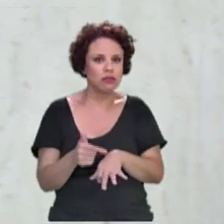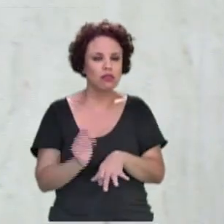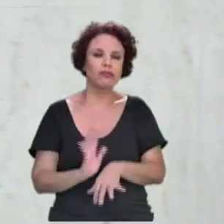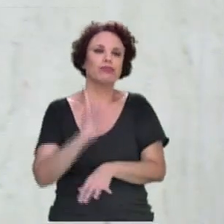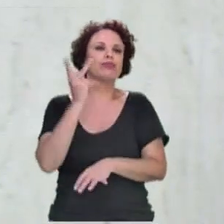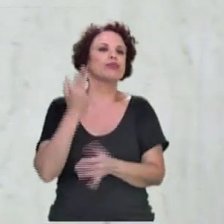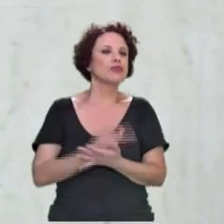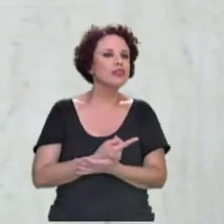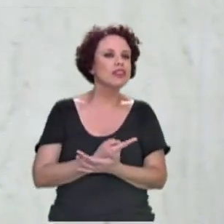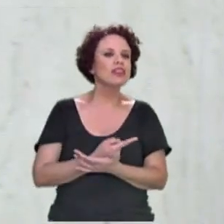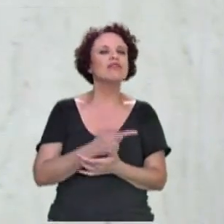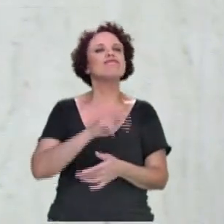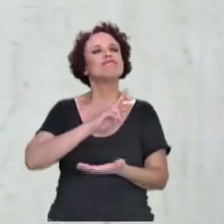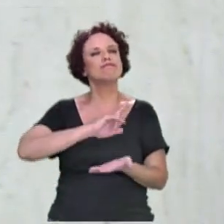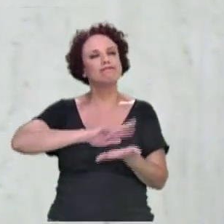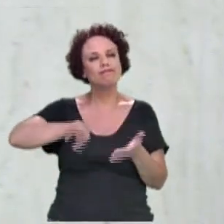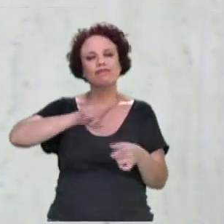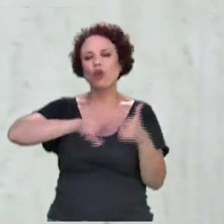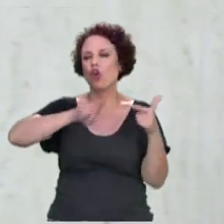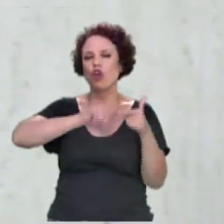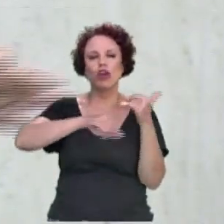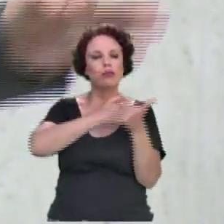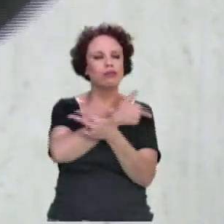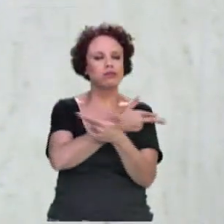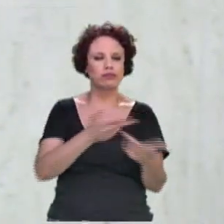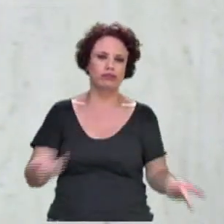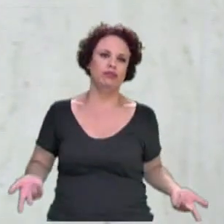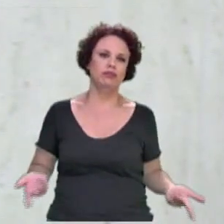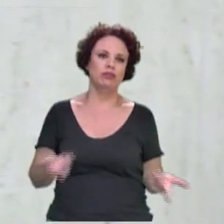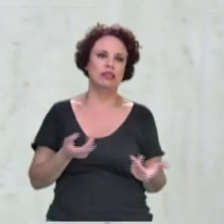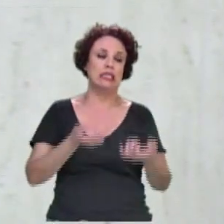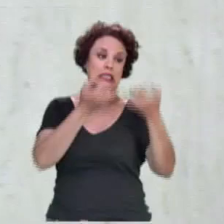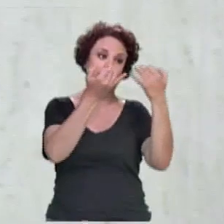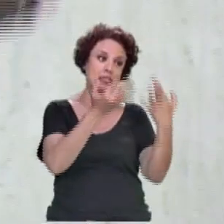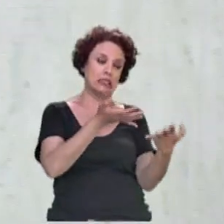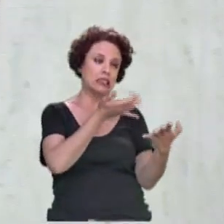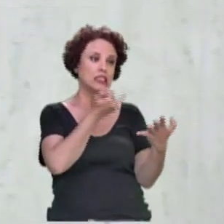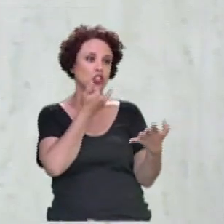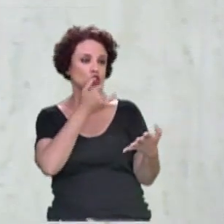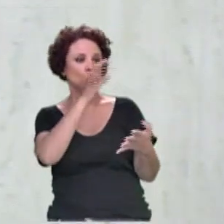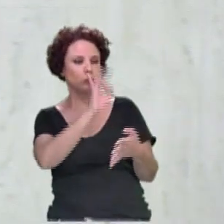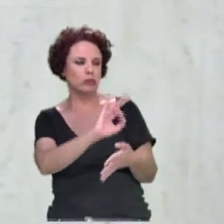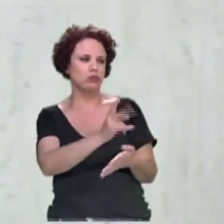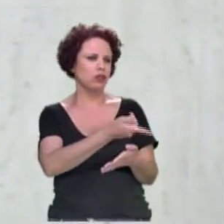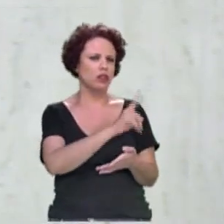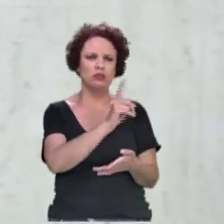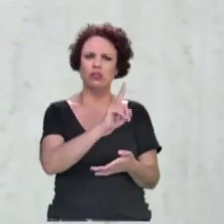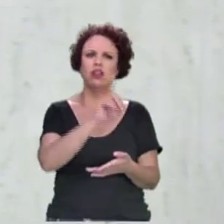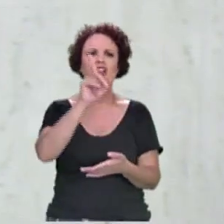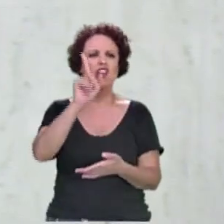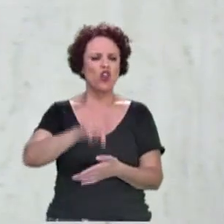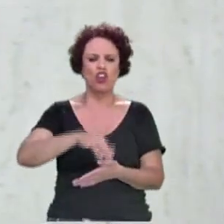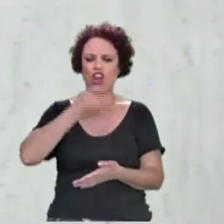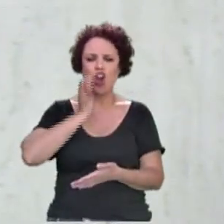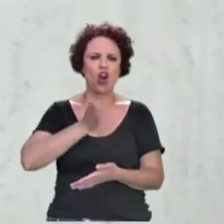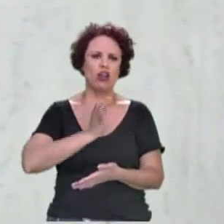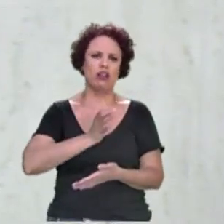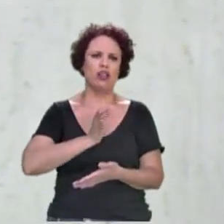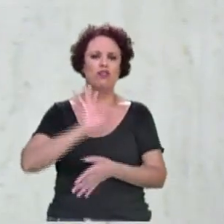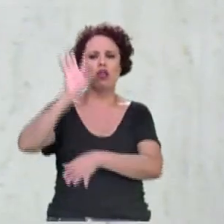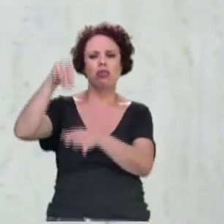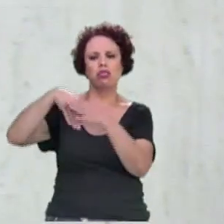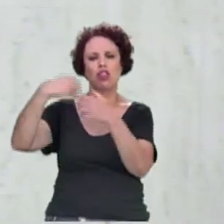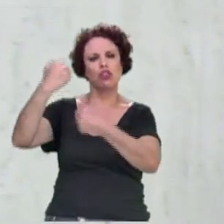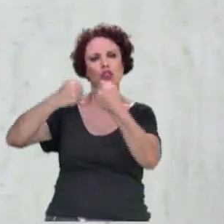acaba acontecendo isso. Não há como justificar isso. É fatalidade. Não deveria ter acontecido de maneira alguma. Tinha uma criança de